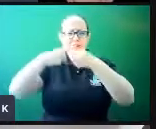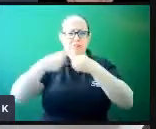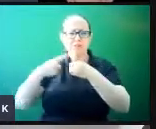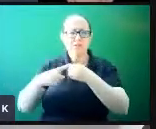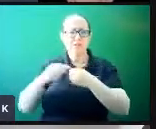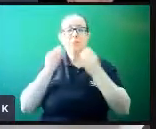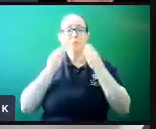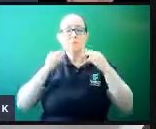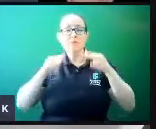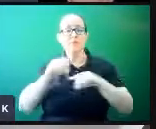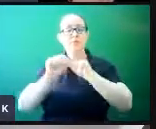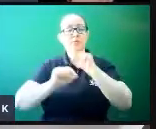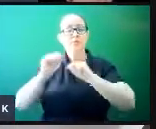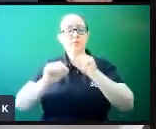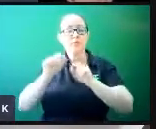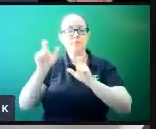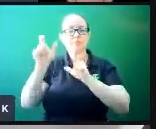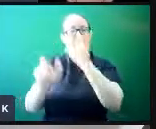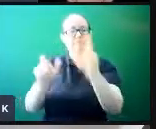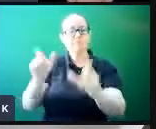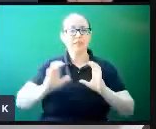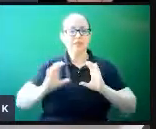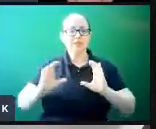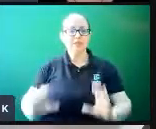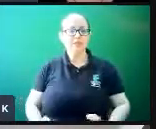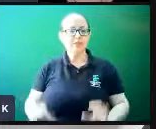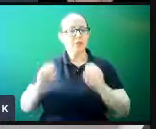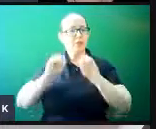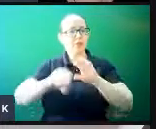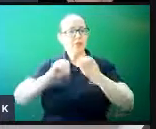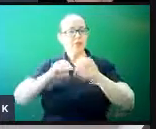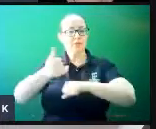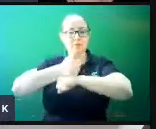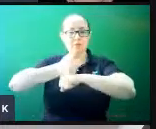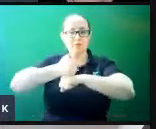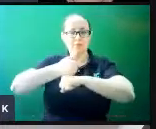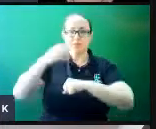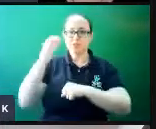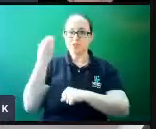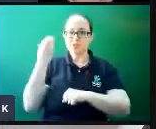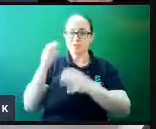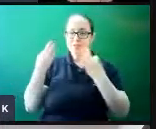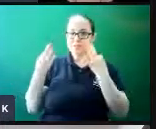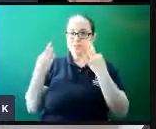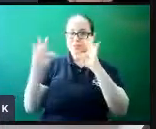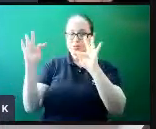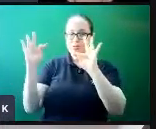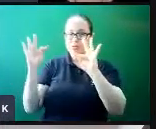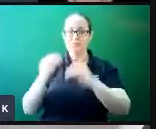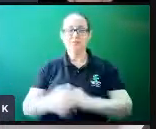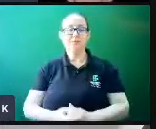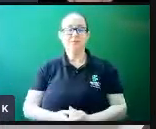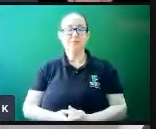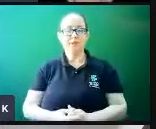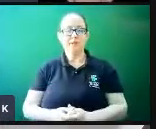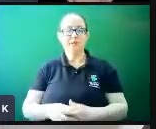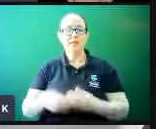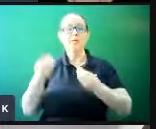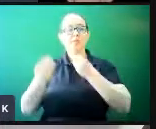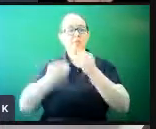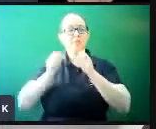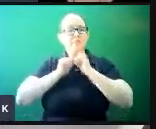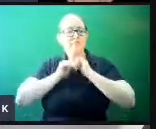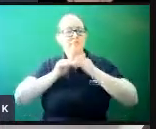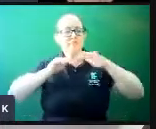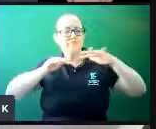inclusão e formar cidadãos por meio da educação profissional, científica e tecnológica, gerando, difundindo e aplicando